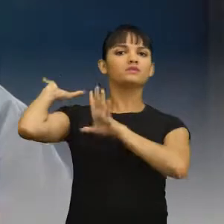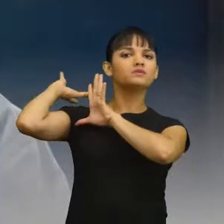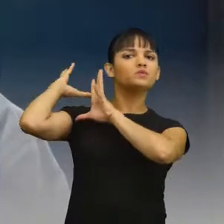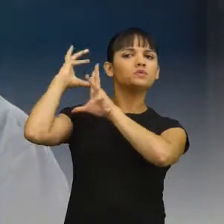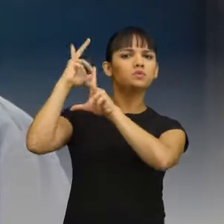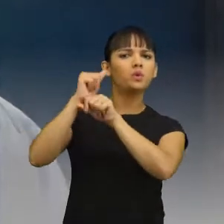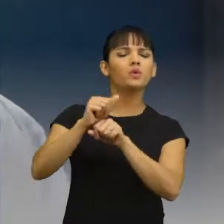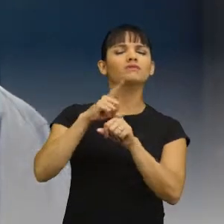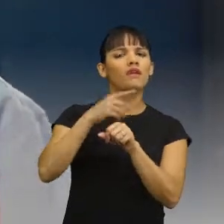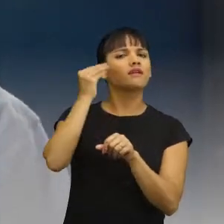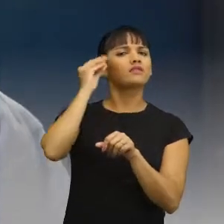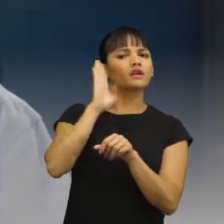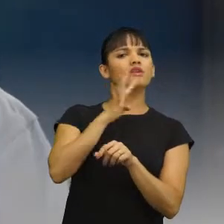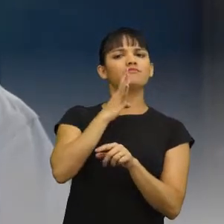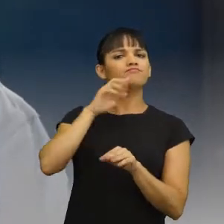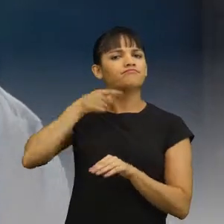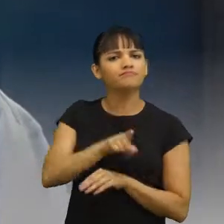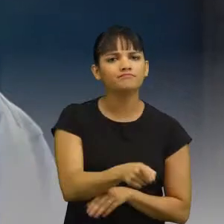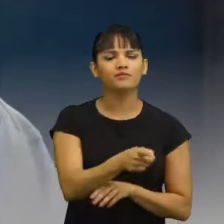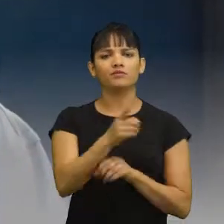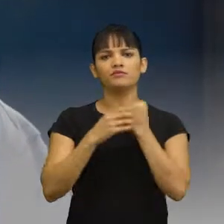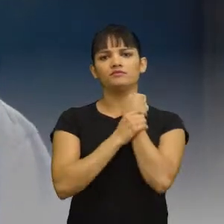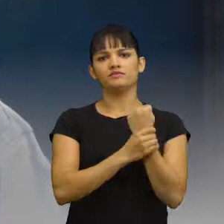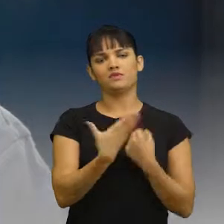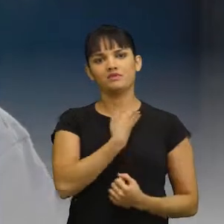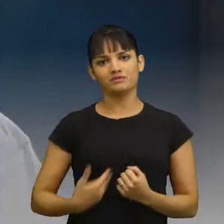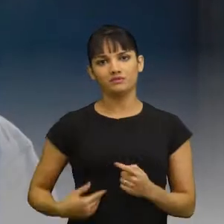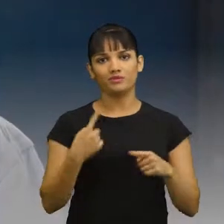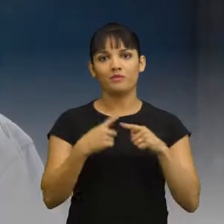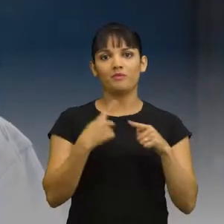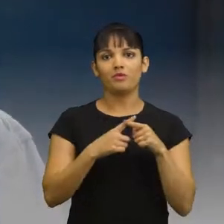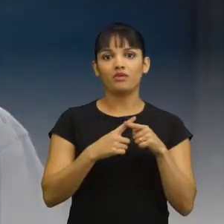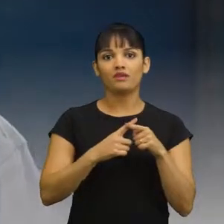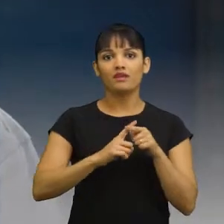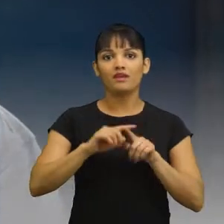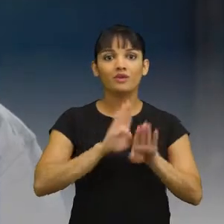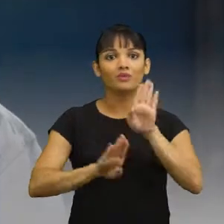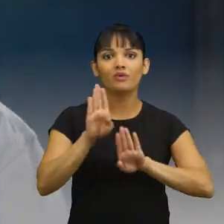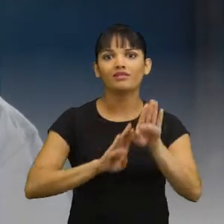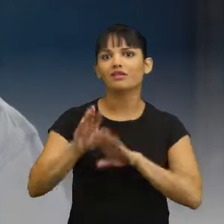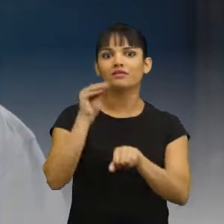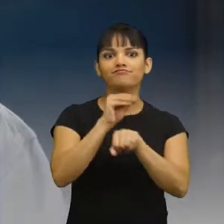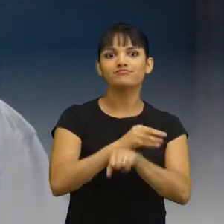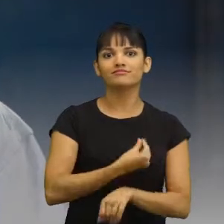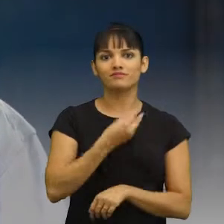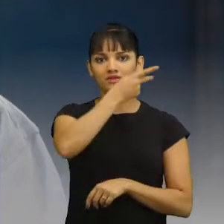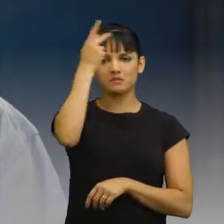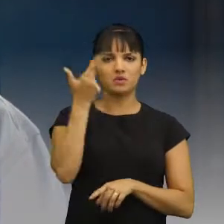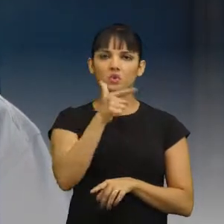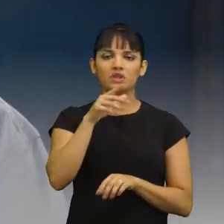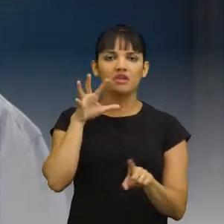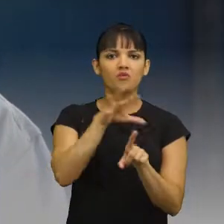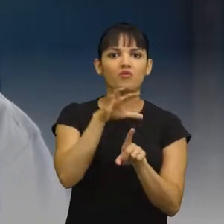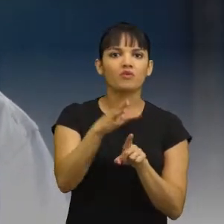já tenham prestado serviços, que entendam da área de segurança pública. Porque a segurança pública trata da vida das pessoas. Não haverá